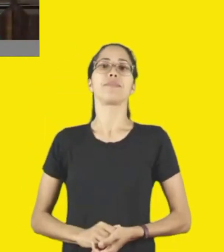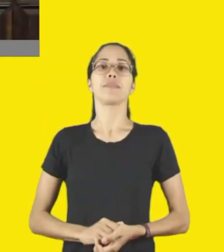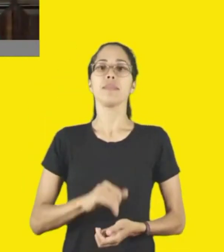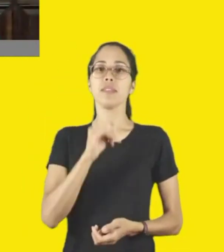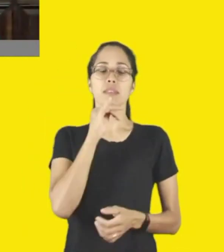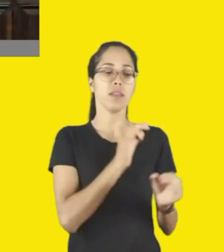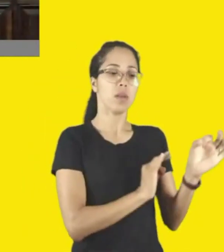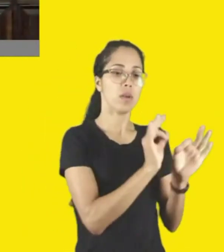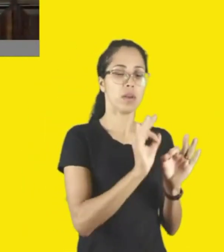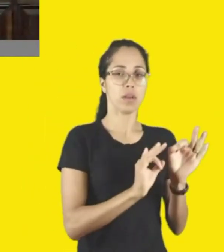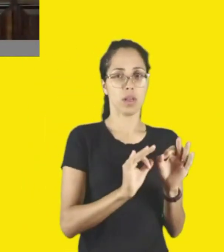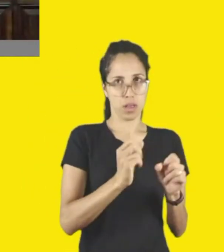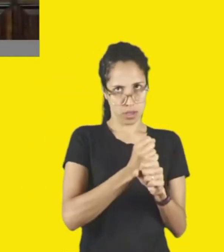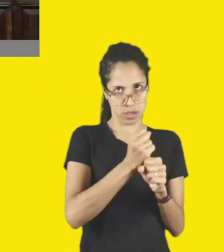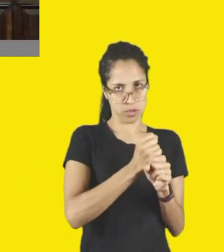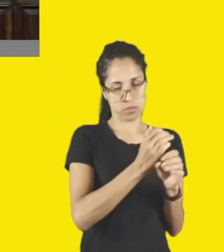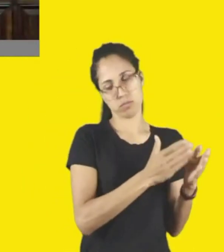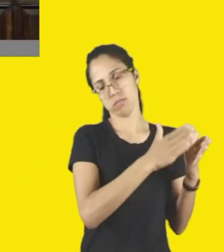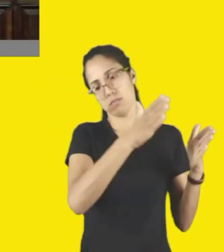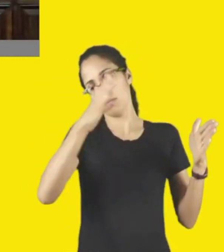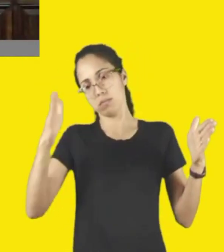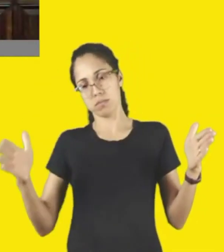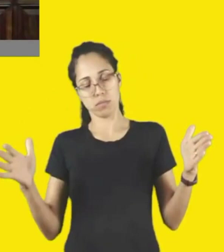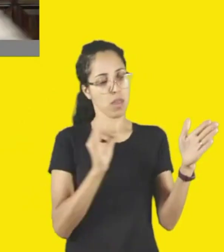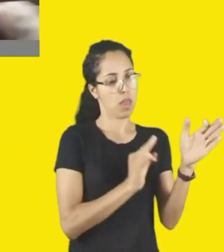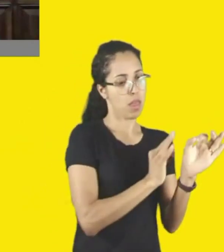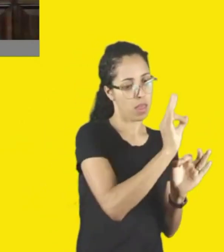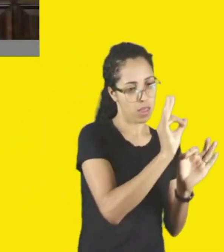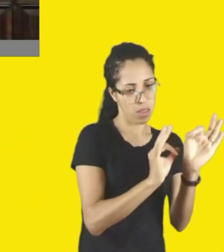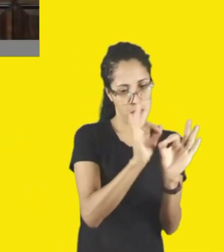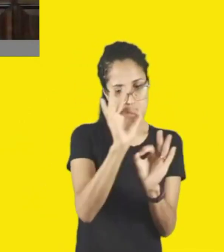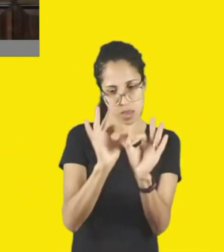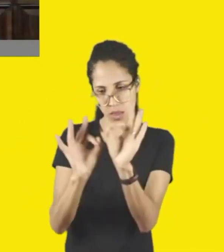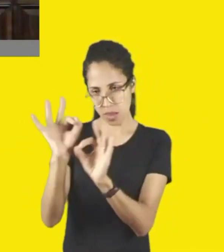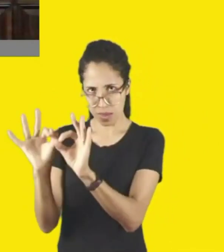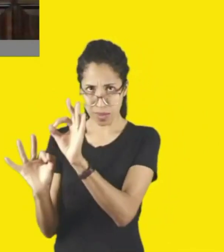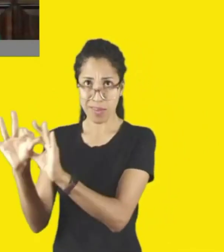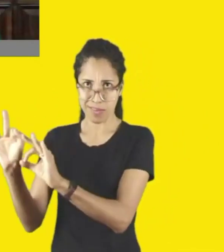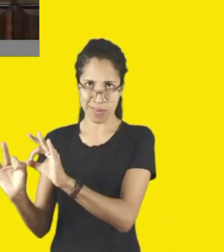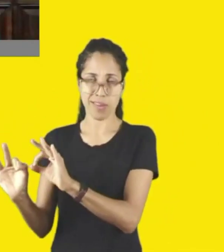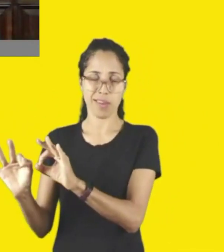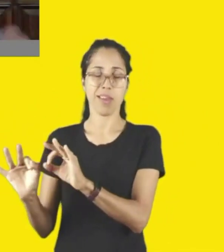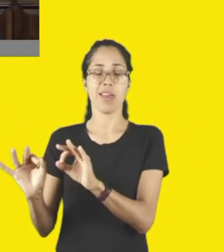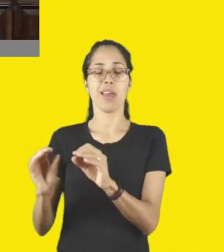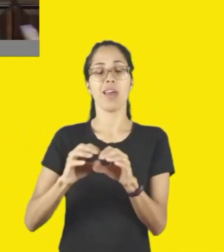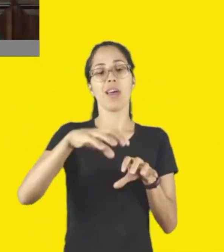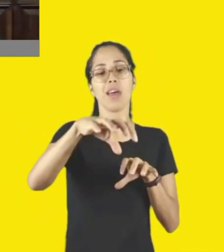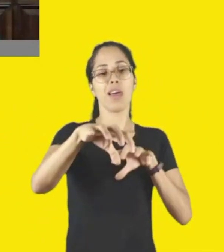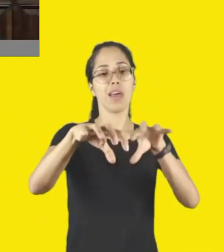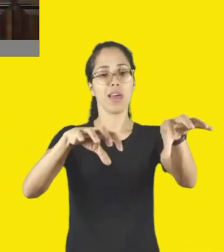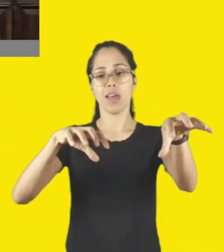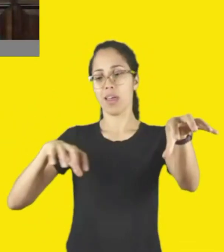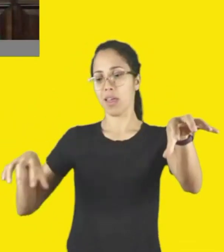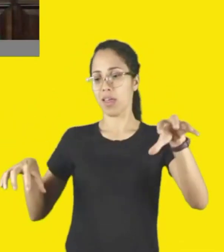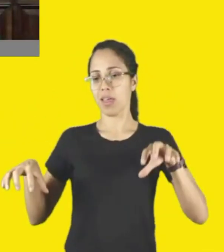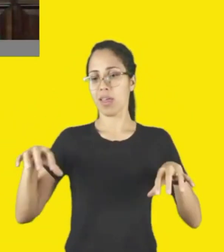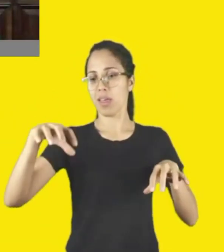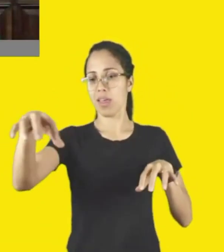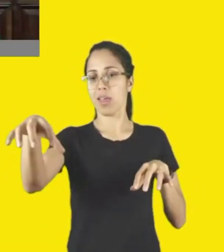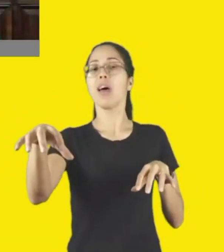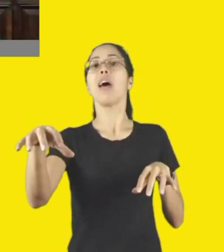atividades fracionadas durante o ano de forma descentralizadas, os municípios acabam